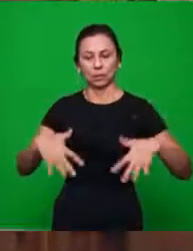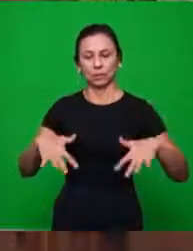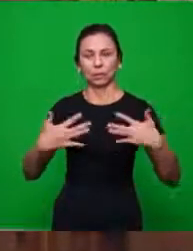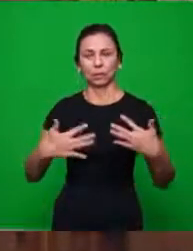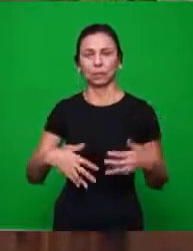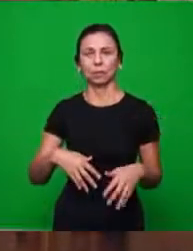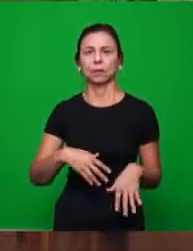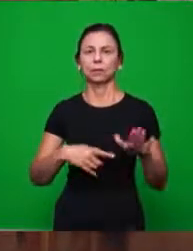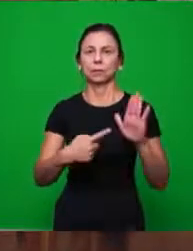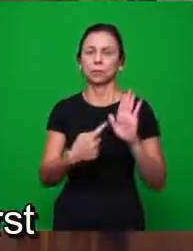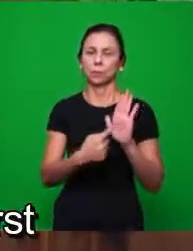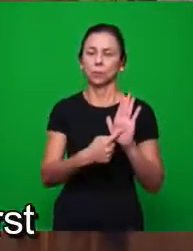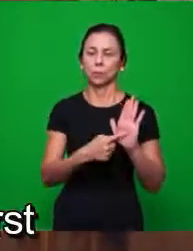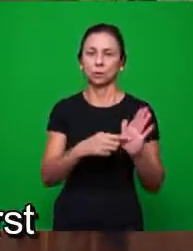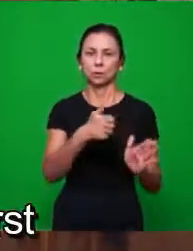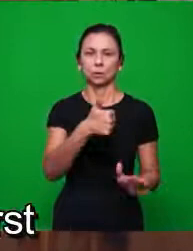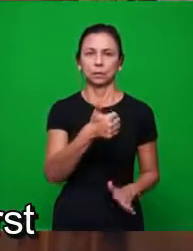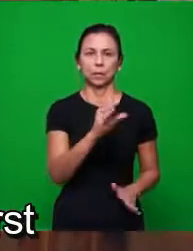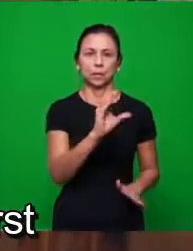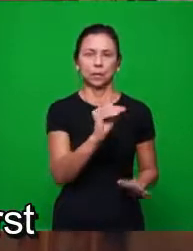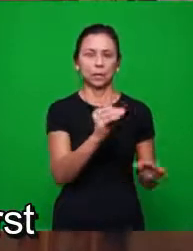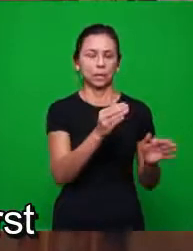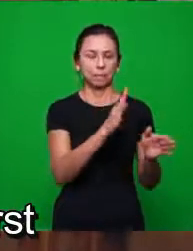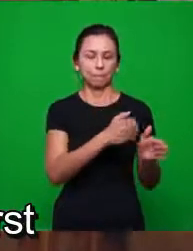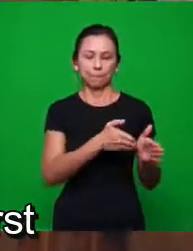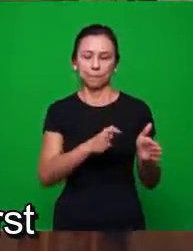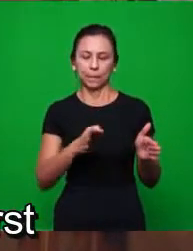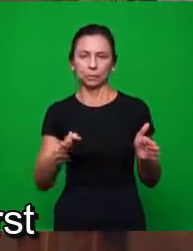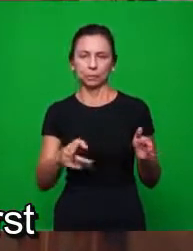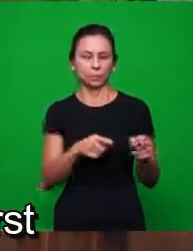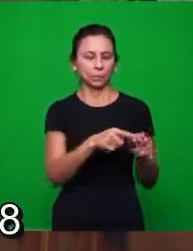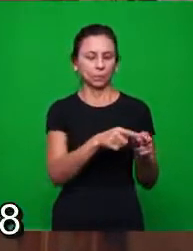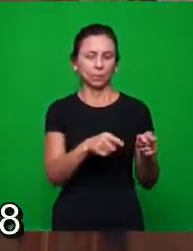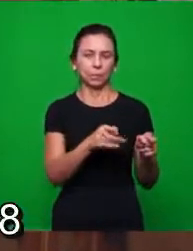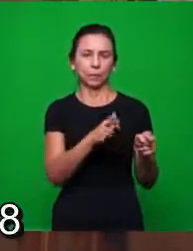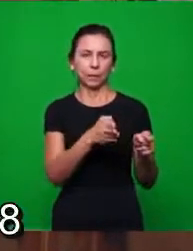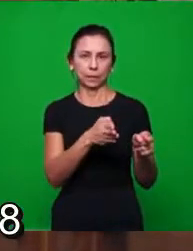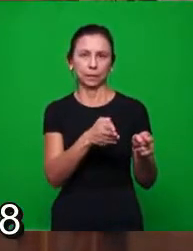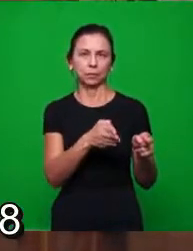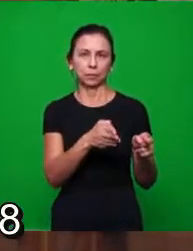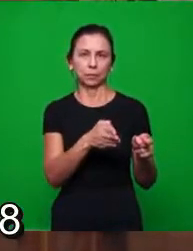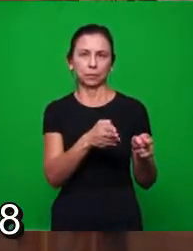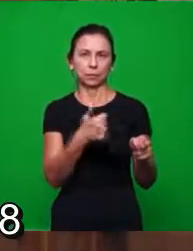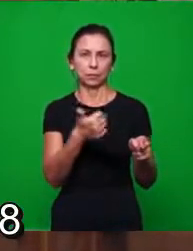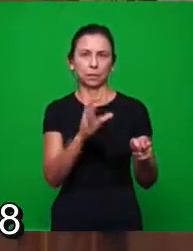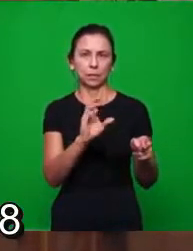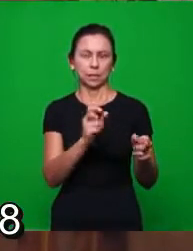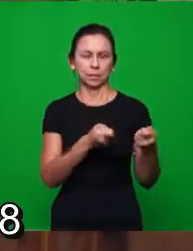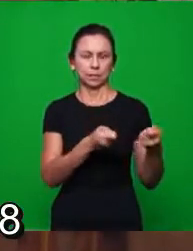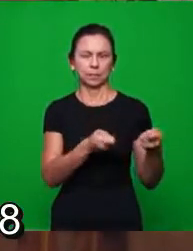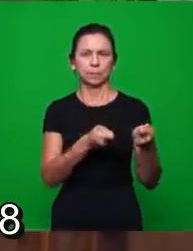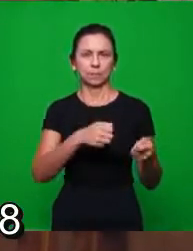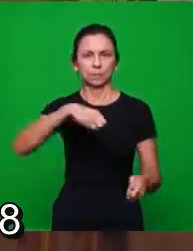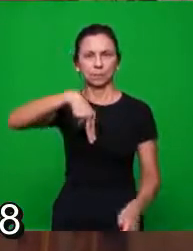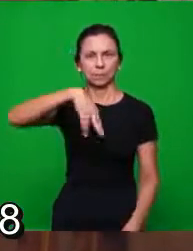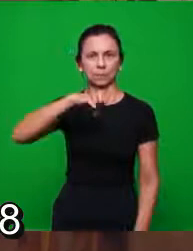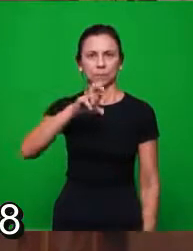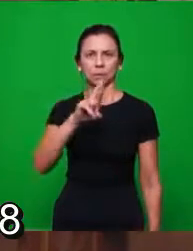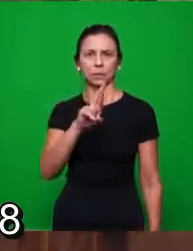notificaram no Império Romano. O primeiro, para terminar, das dez perseguições, foi Nero,